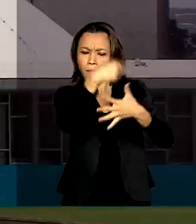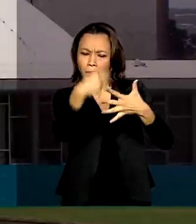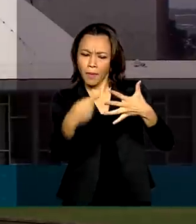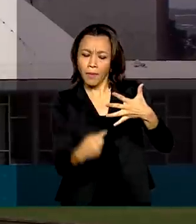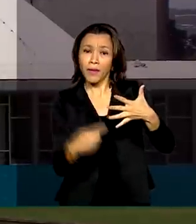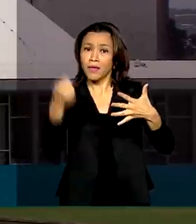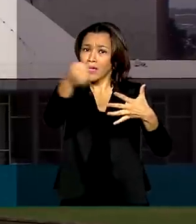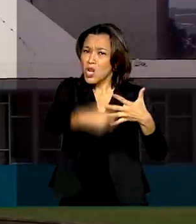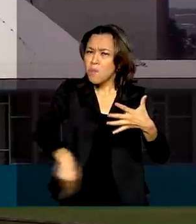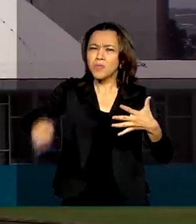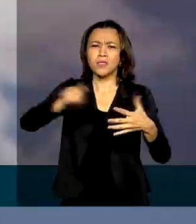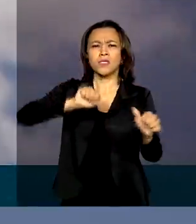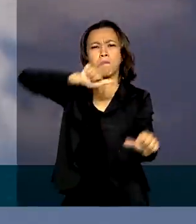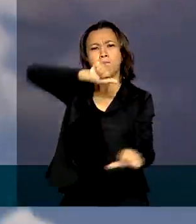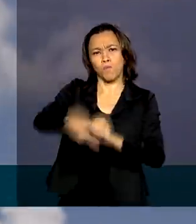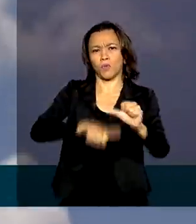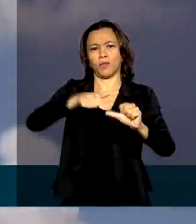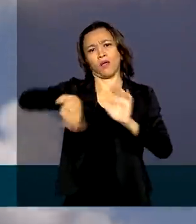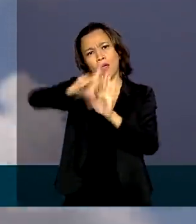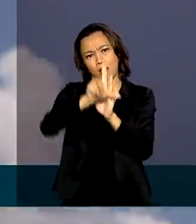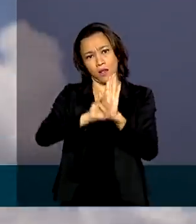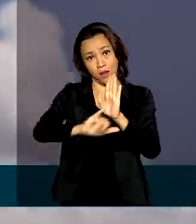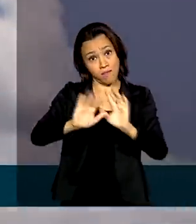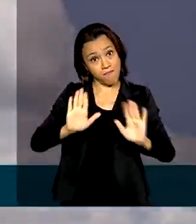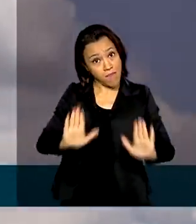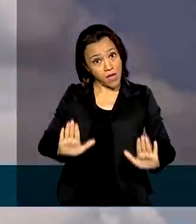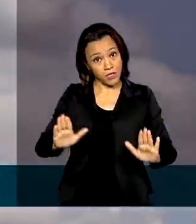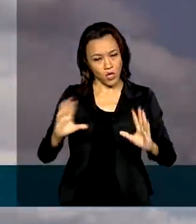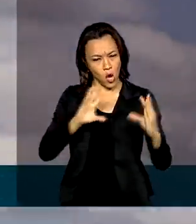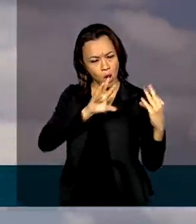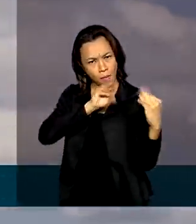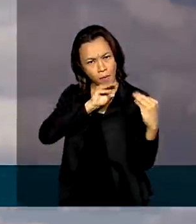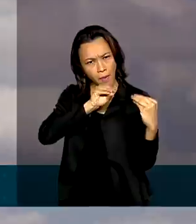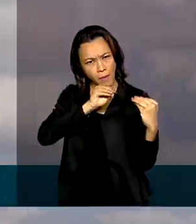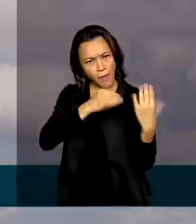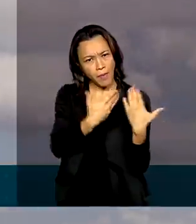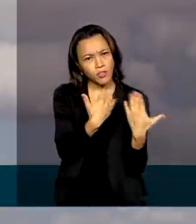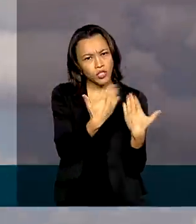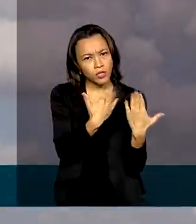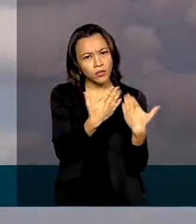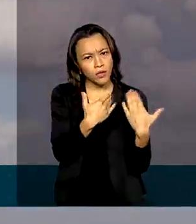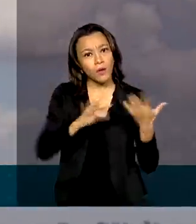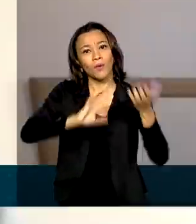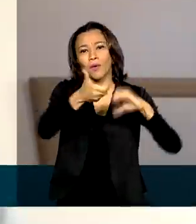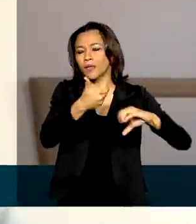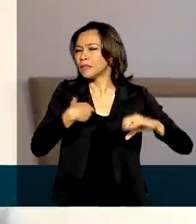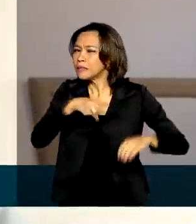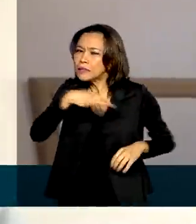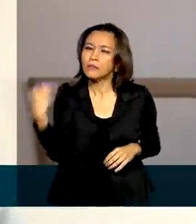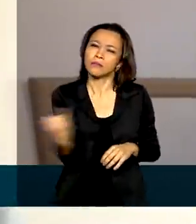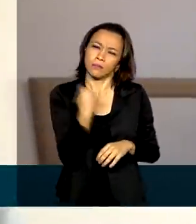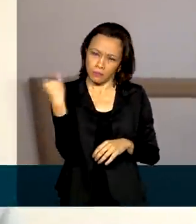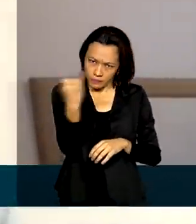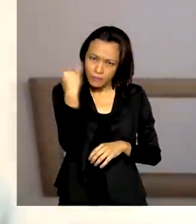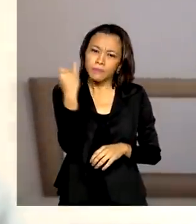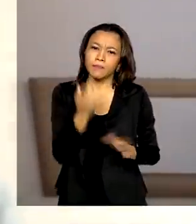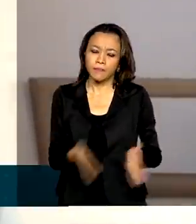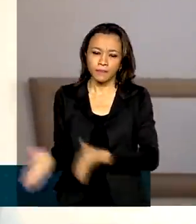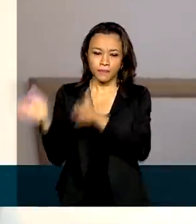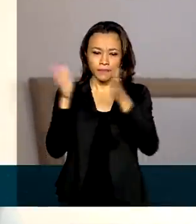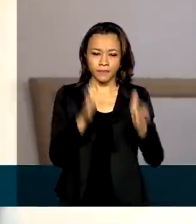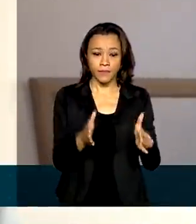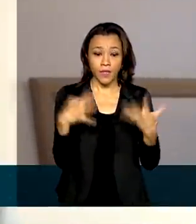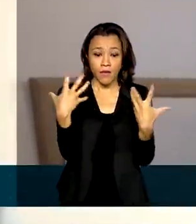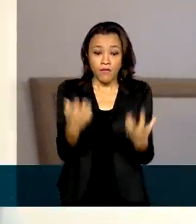de uma mudança na legislação, mas o diálogo com o Congresso Nacional também será fundamental. Faremos aqui uma melhor